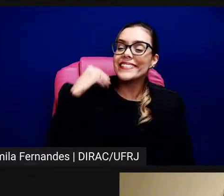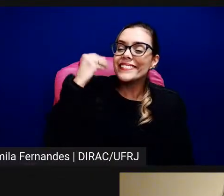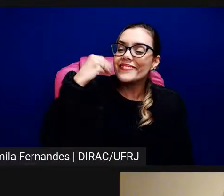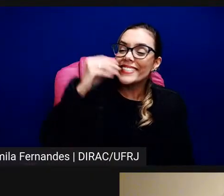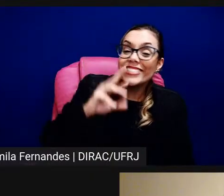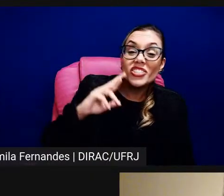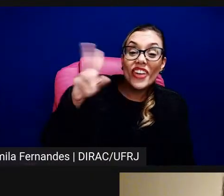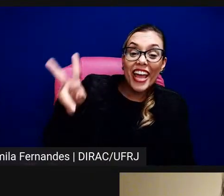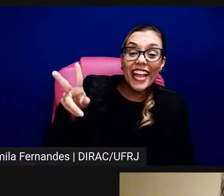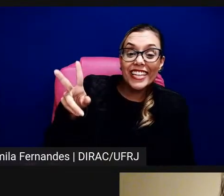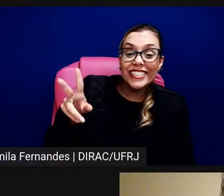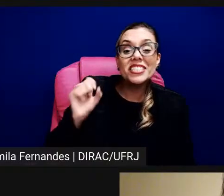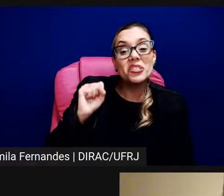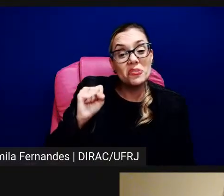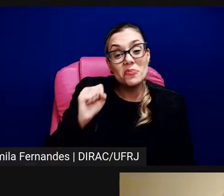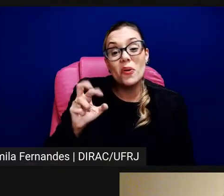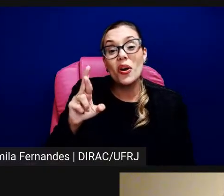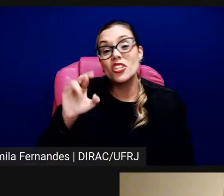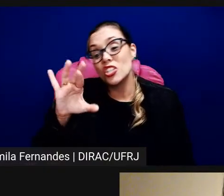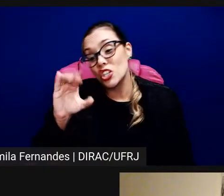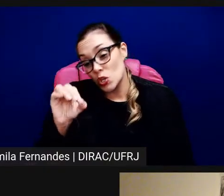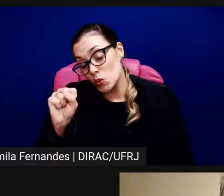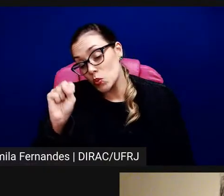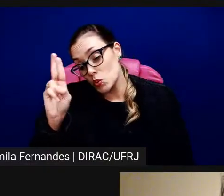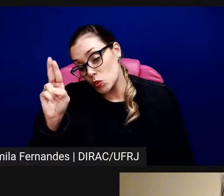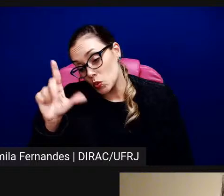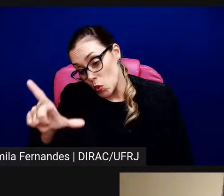Rio Sul, ela pode ir para o Tok Tok, é,